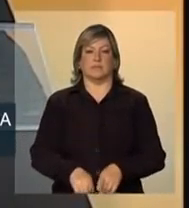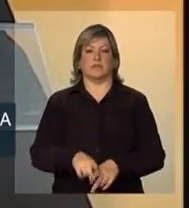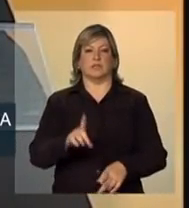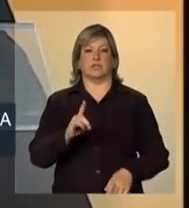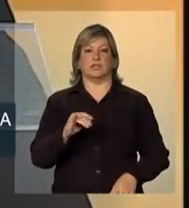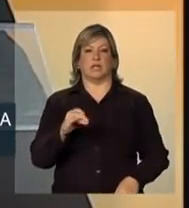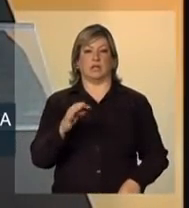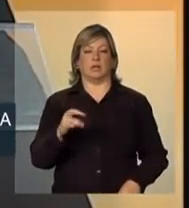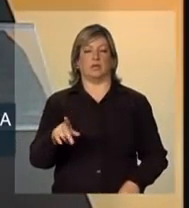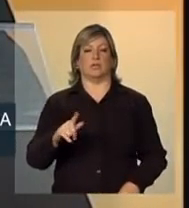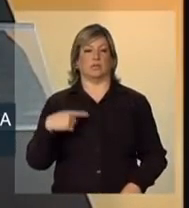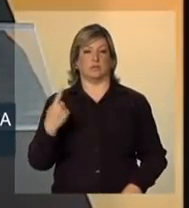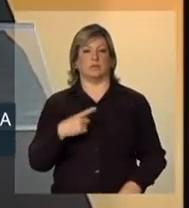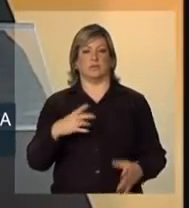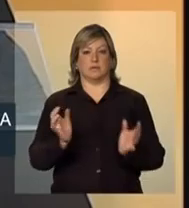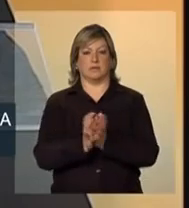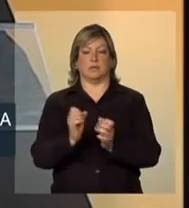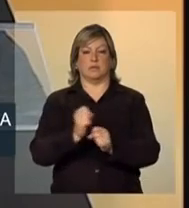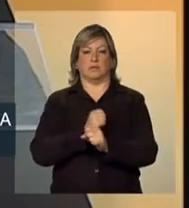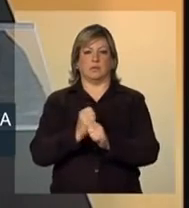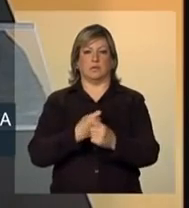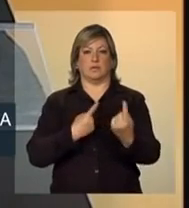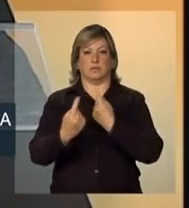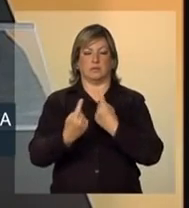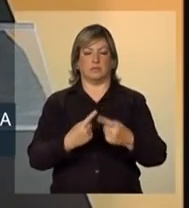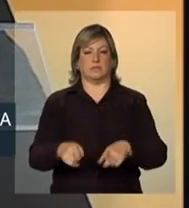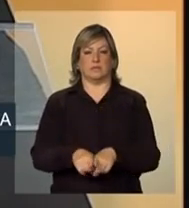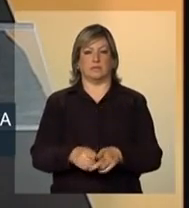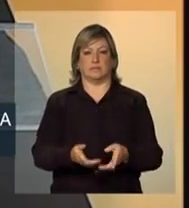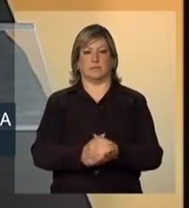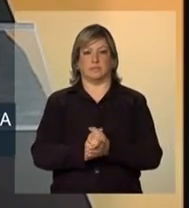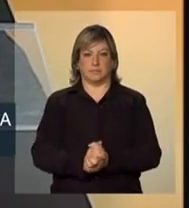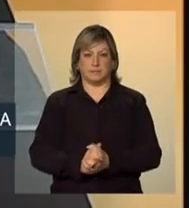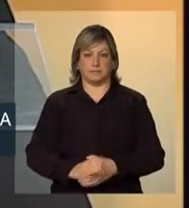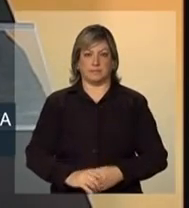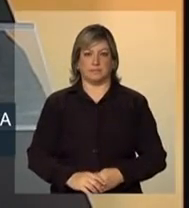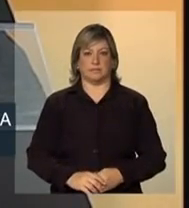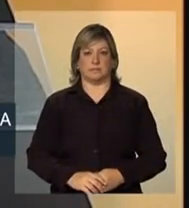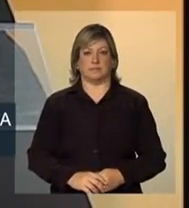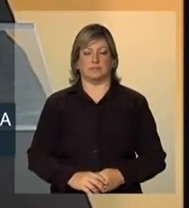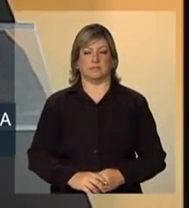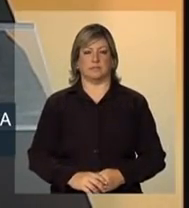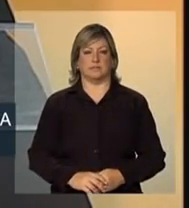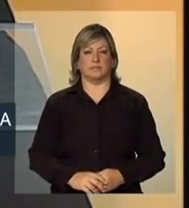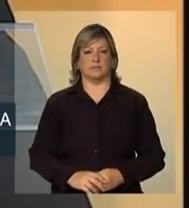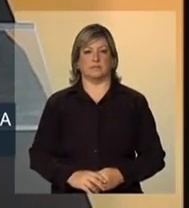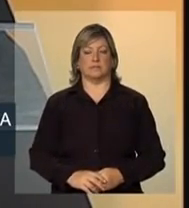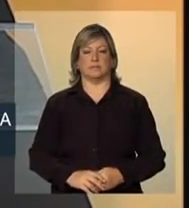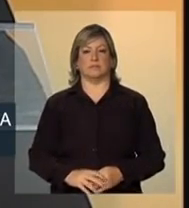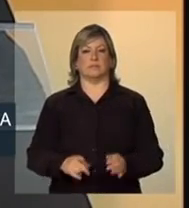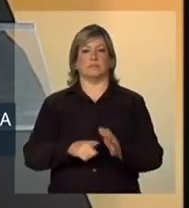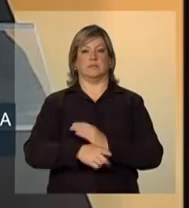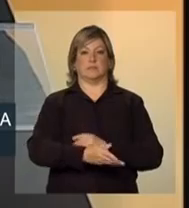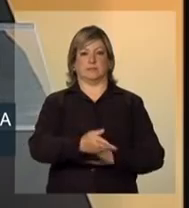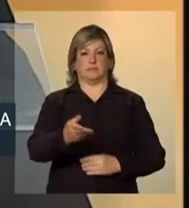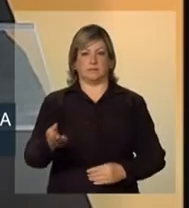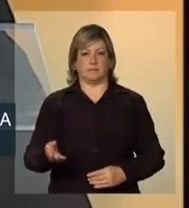diretor-geral do Departamento Nacional de Infraestrutura e Transportes, senhores